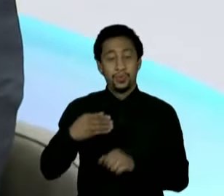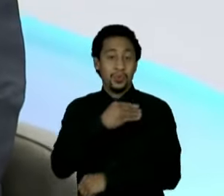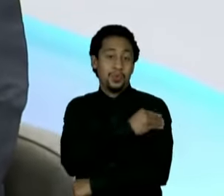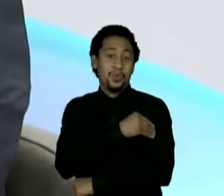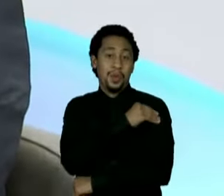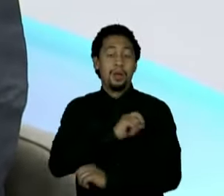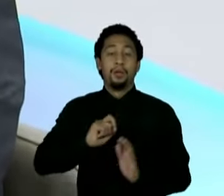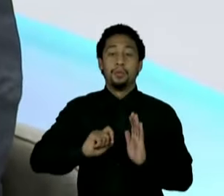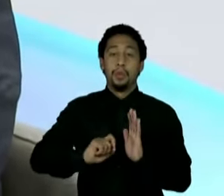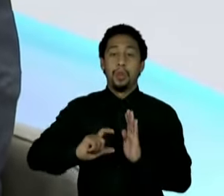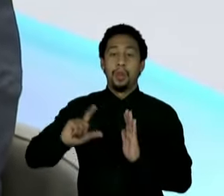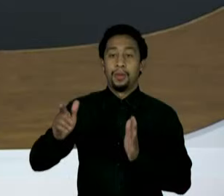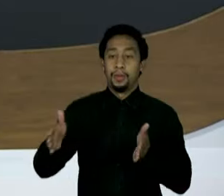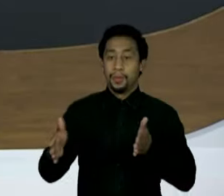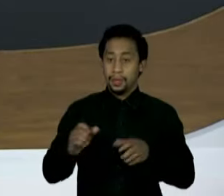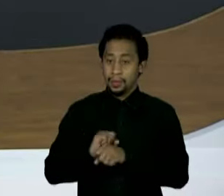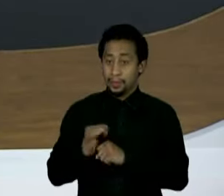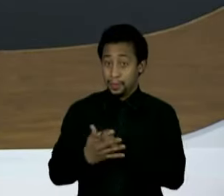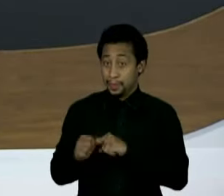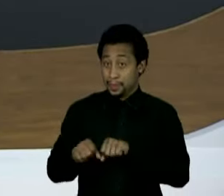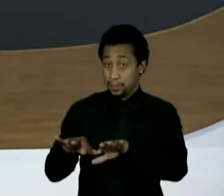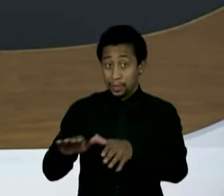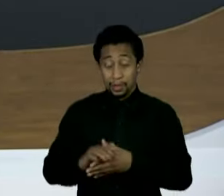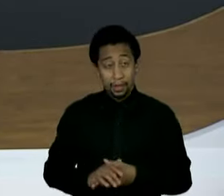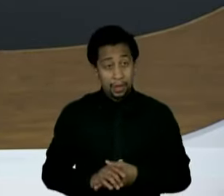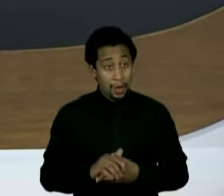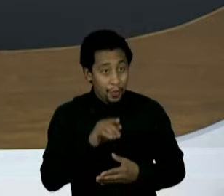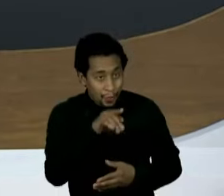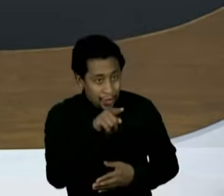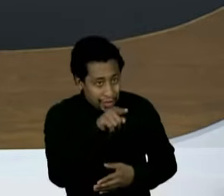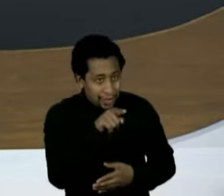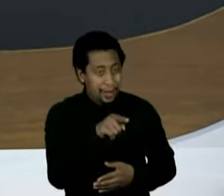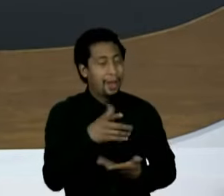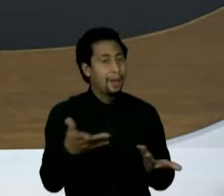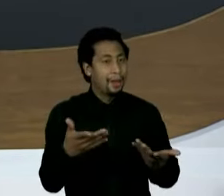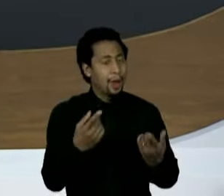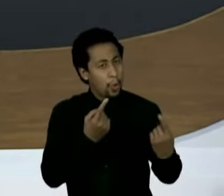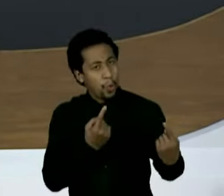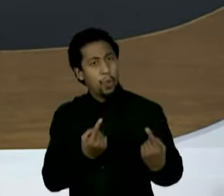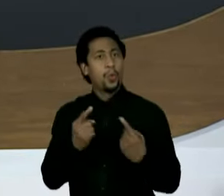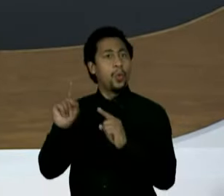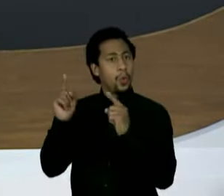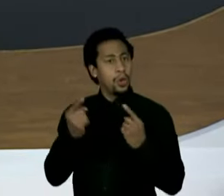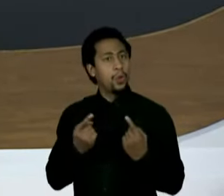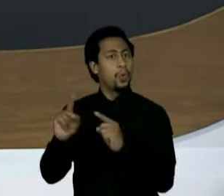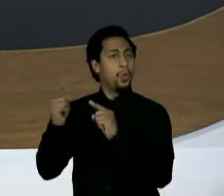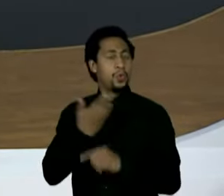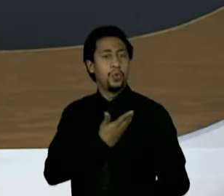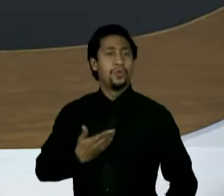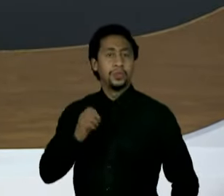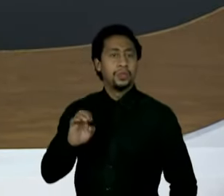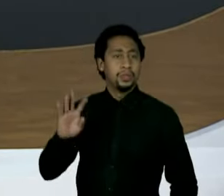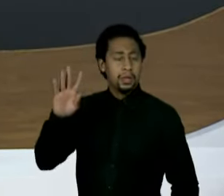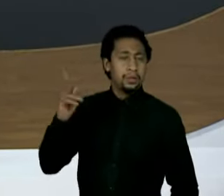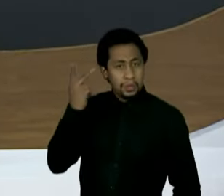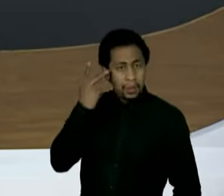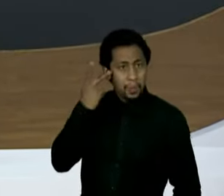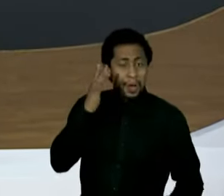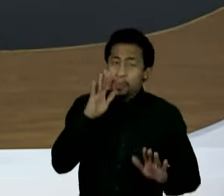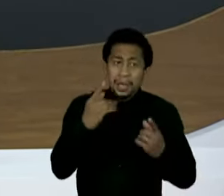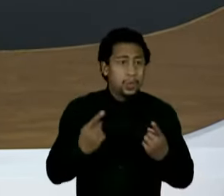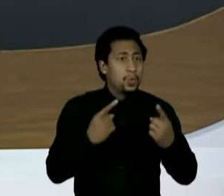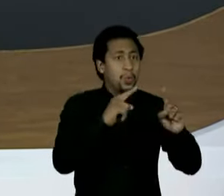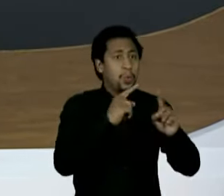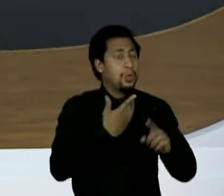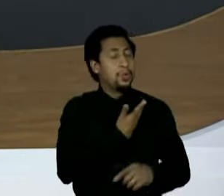o período da pandemia. Gozado que até nesse tema o senhor é mais crítico ao governo estadual do que ao governo federal, que acabou de realmente tirar